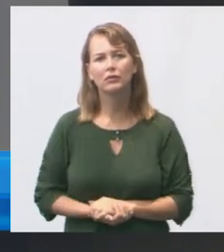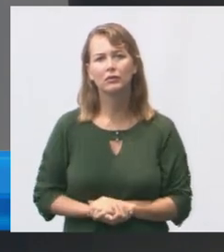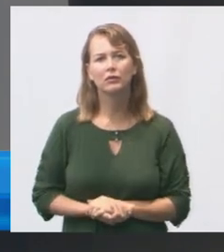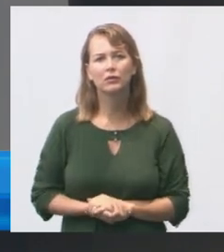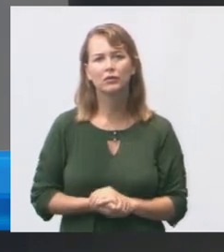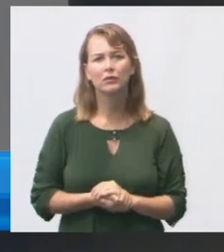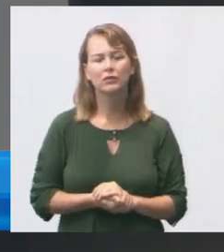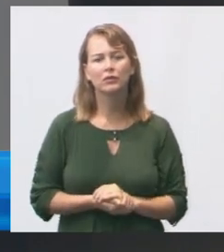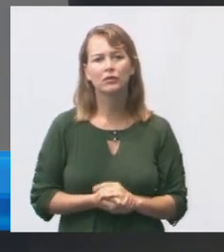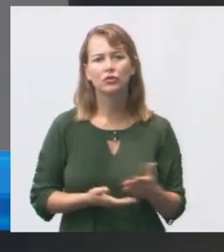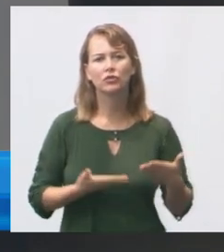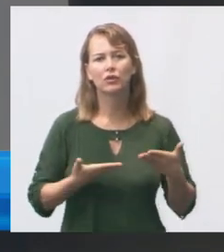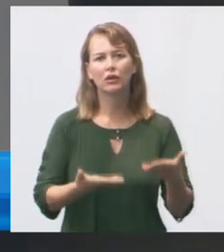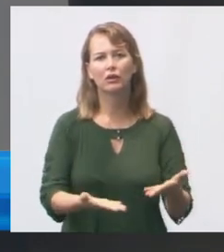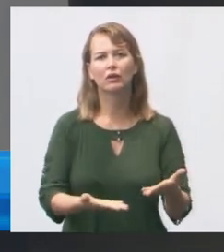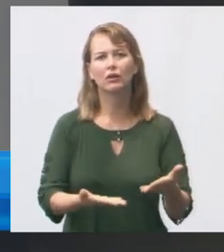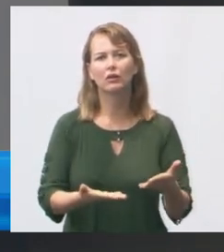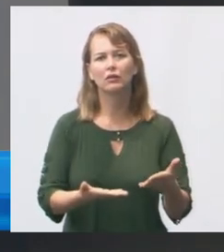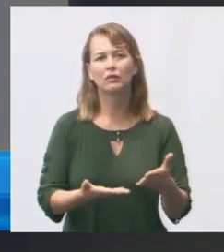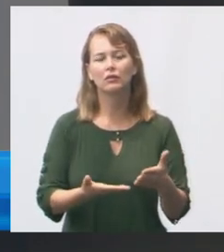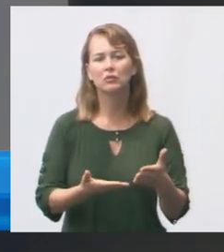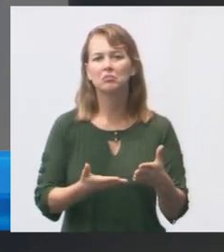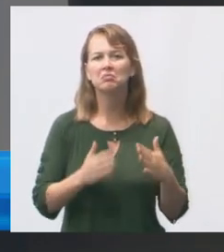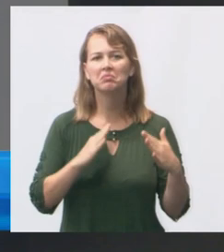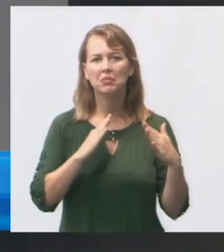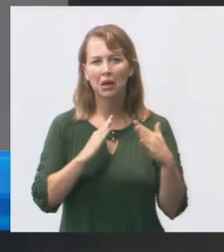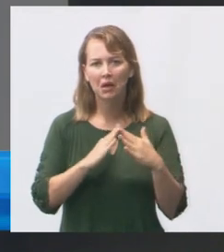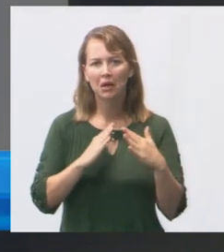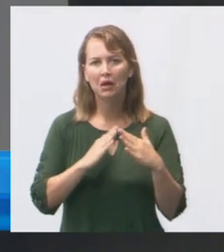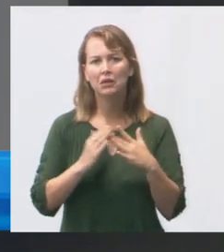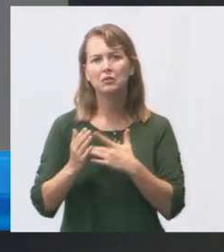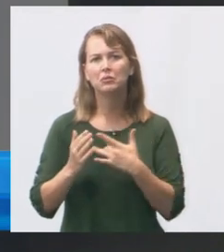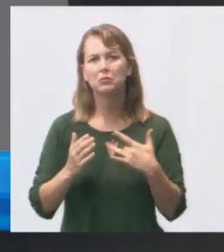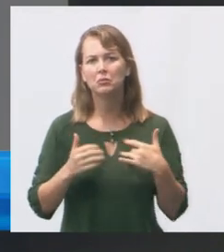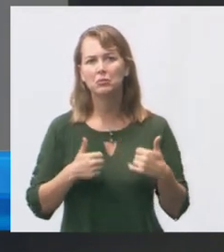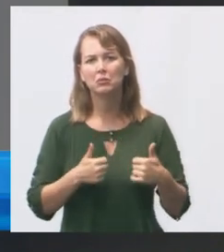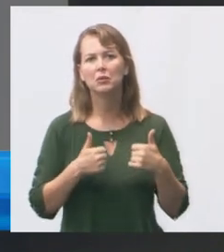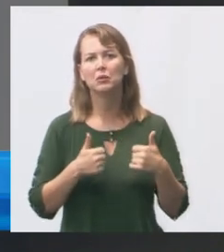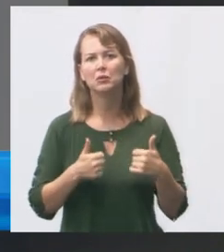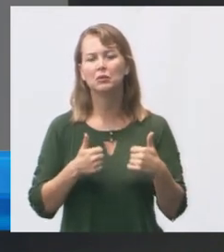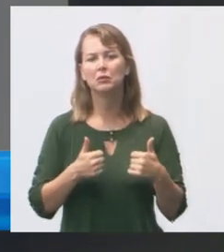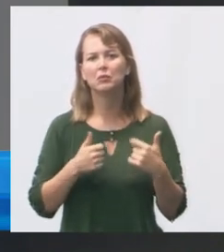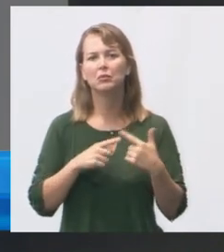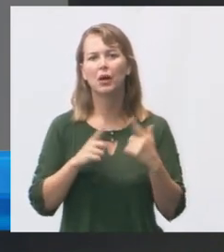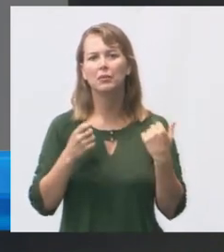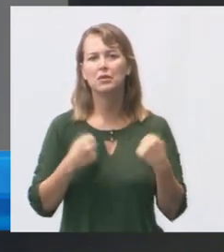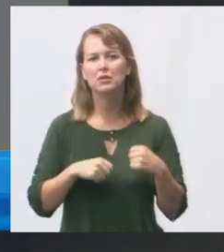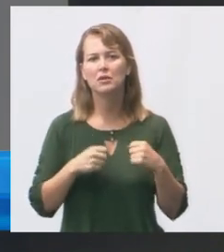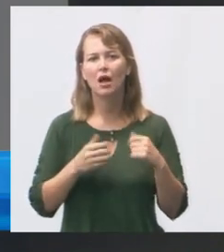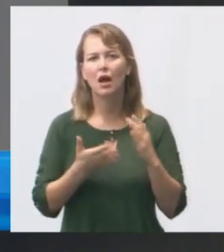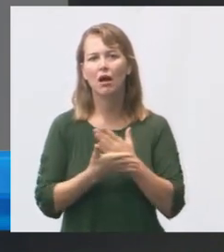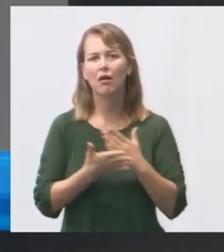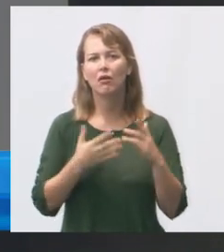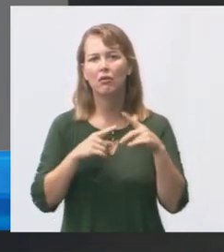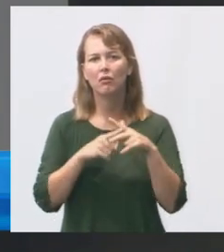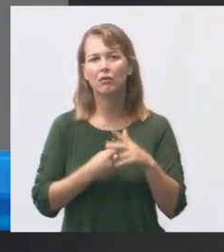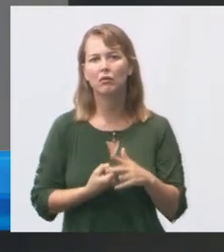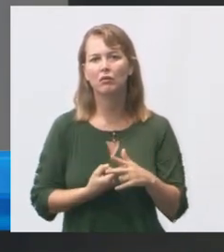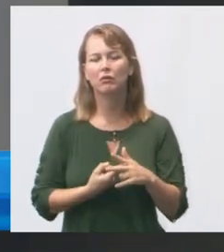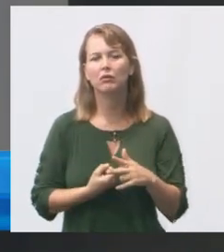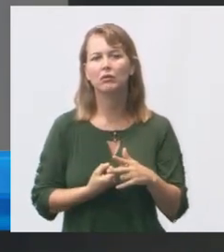recepção unidade um padrão muito bom também apesar de precisar de algumas adequações